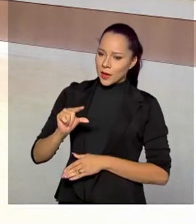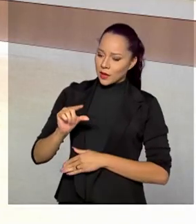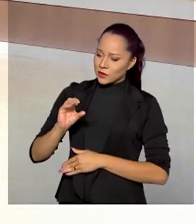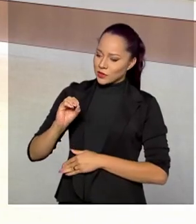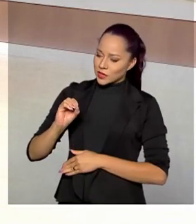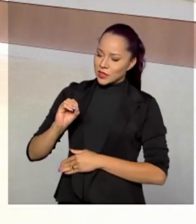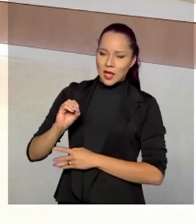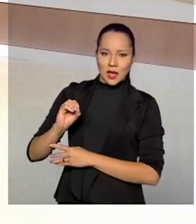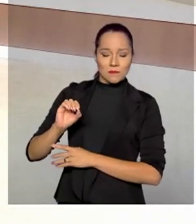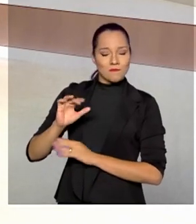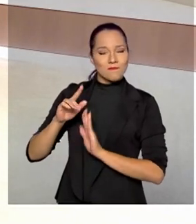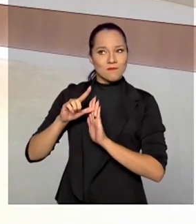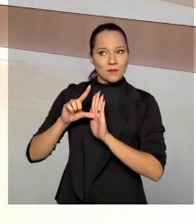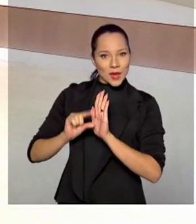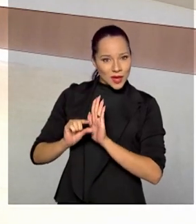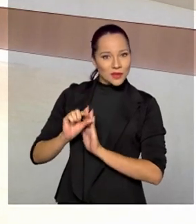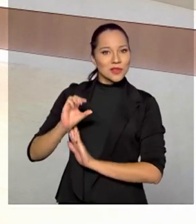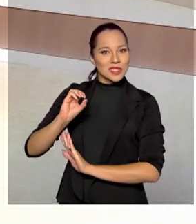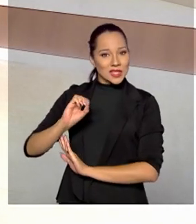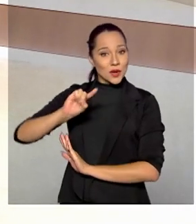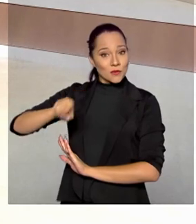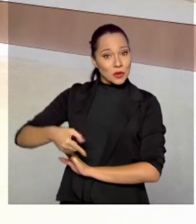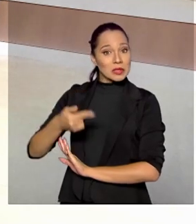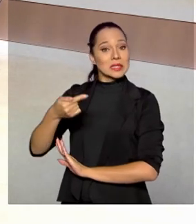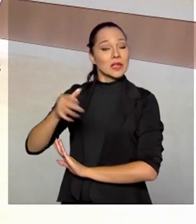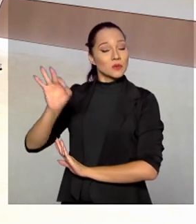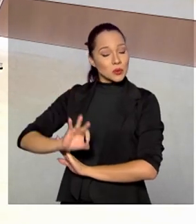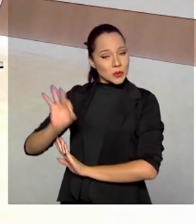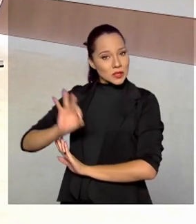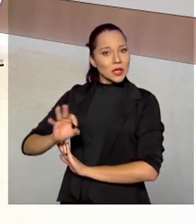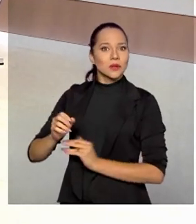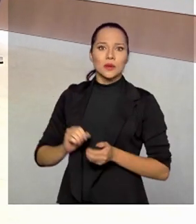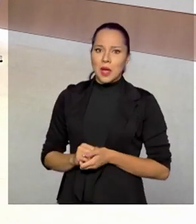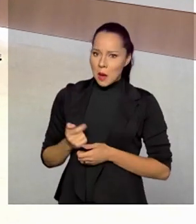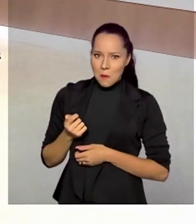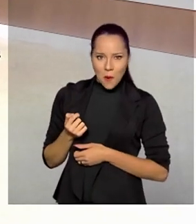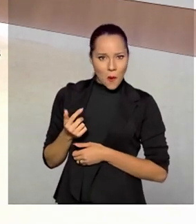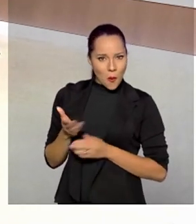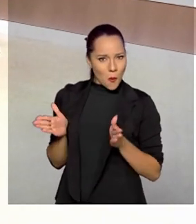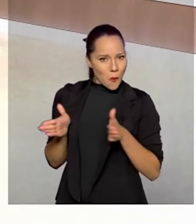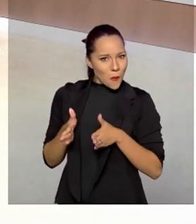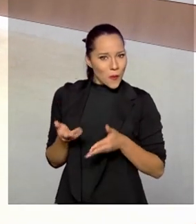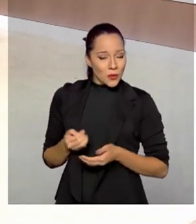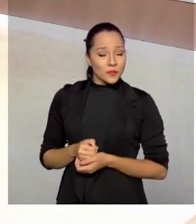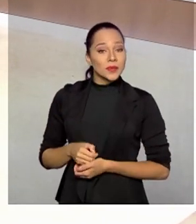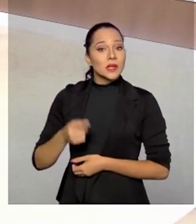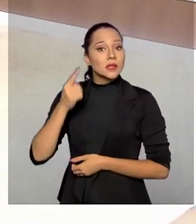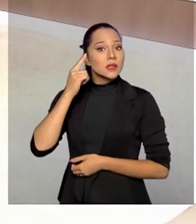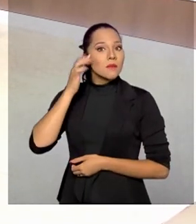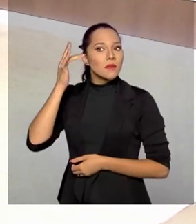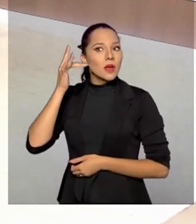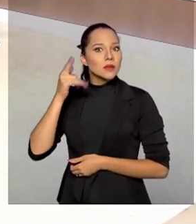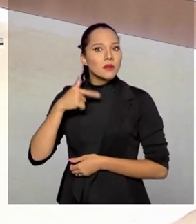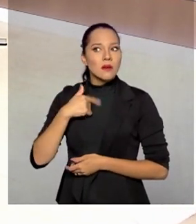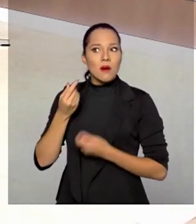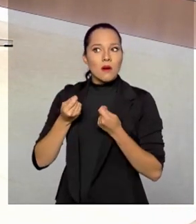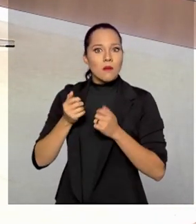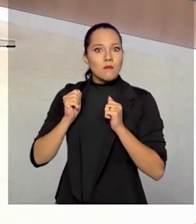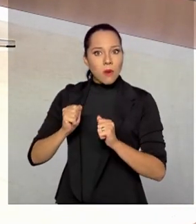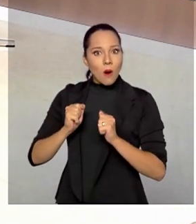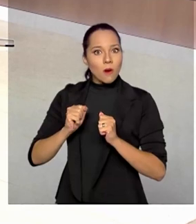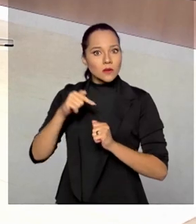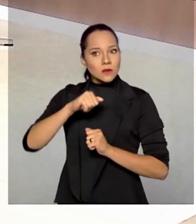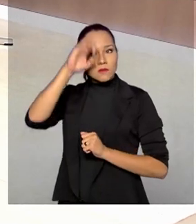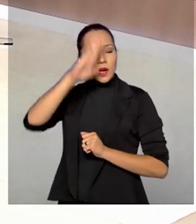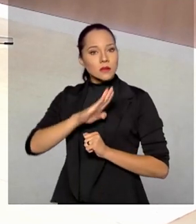,7%. É muito pouco. Você imagina a potencialidade que o